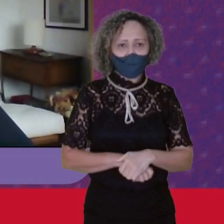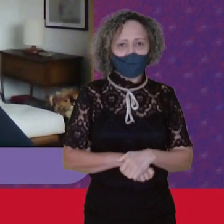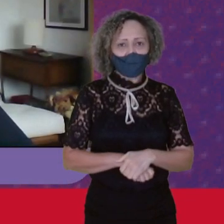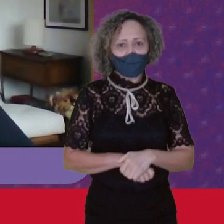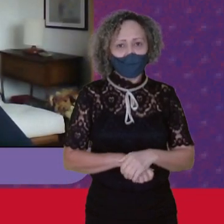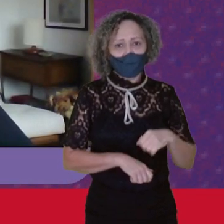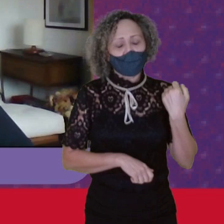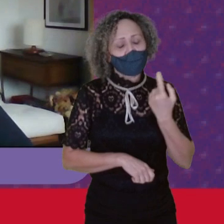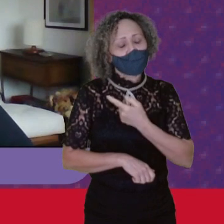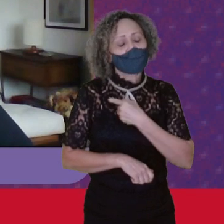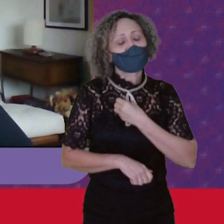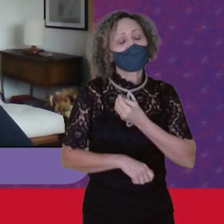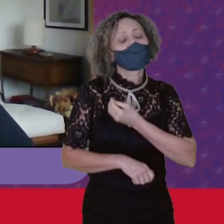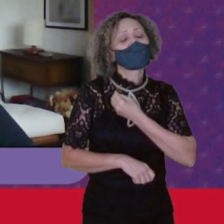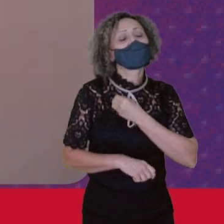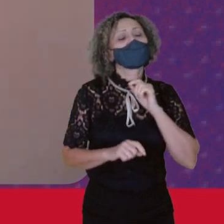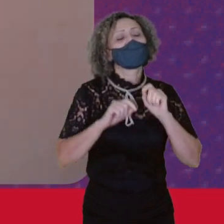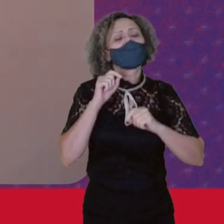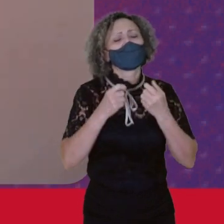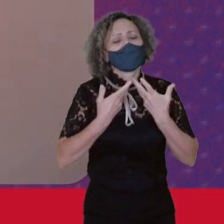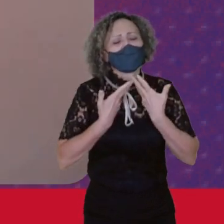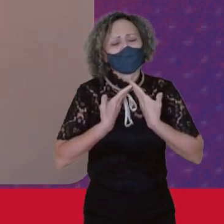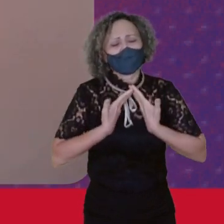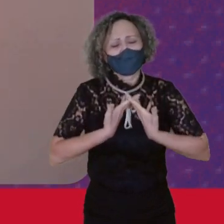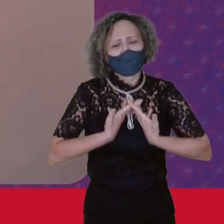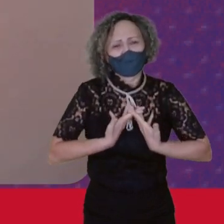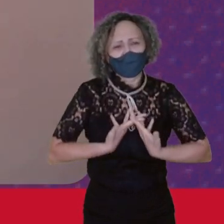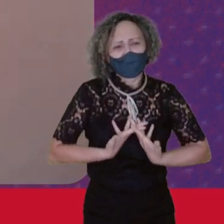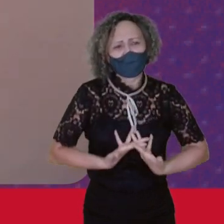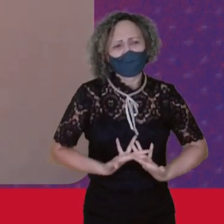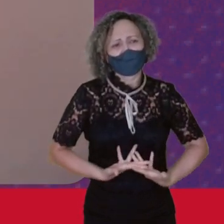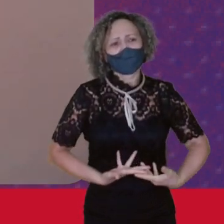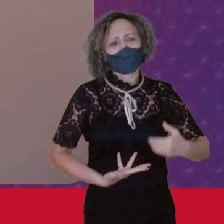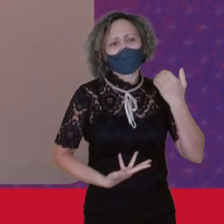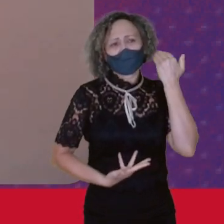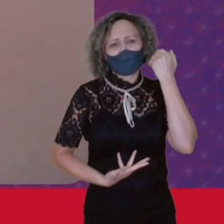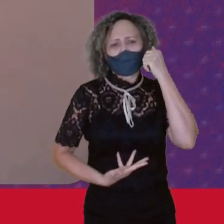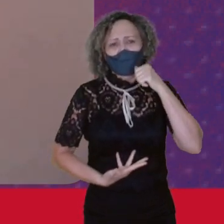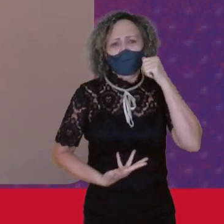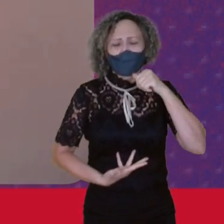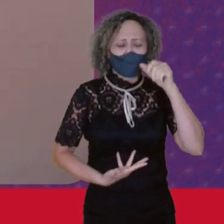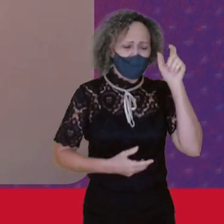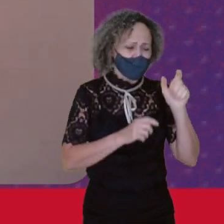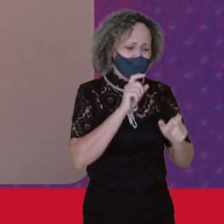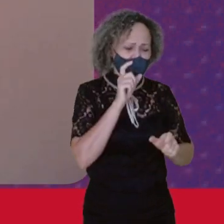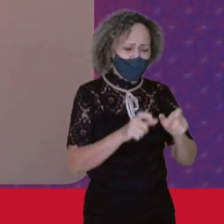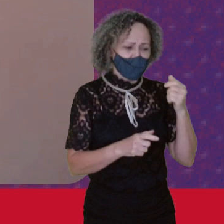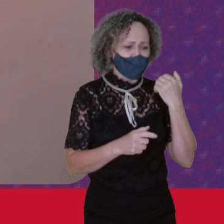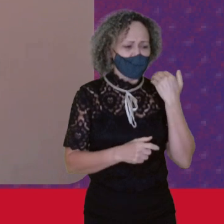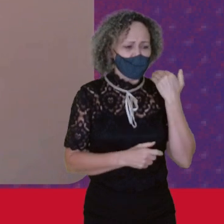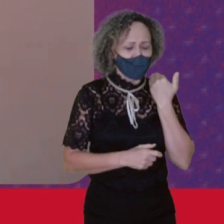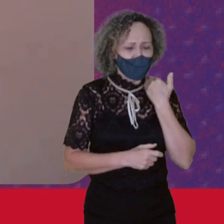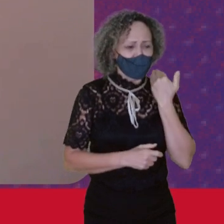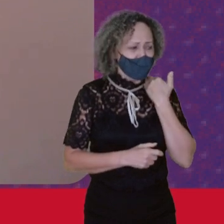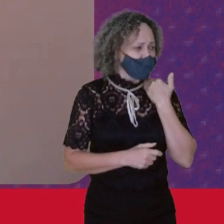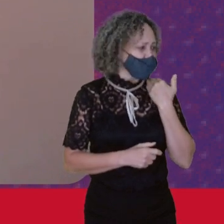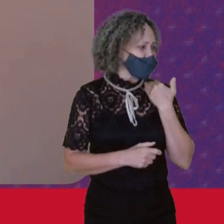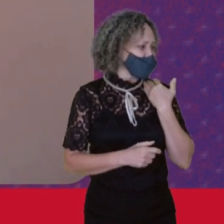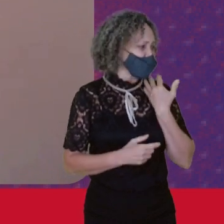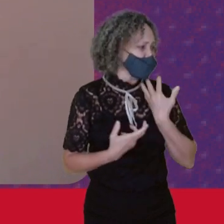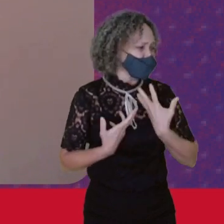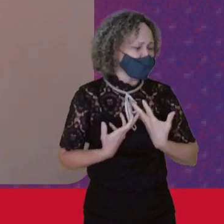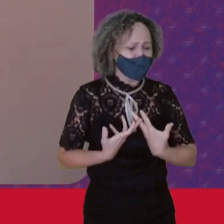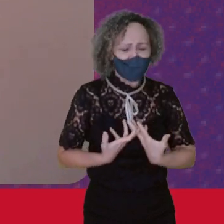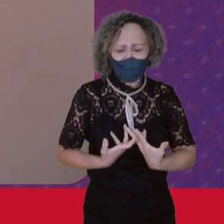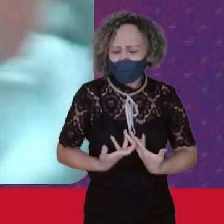nós estamos Vivendo uma exaustão Acho que a companheira Nós estamos muito Sintonizada Uma exaustão